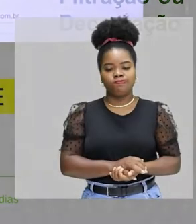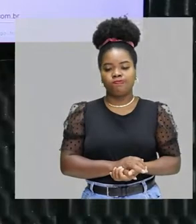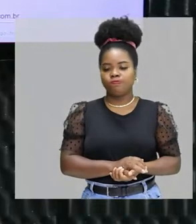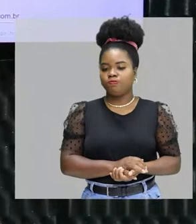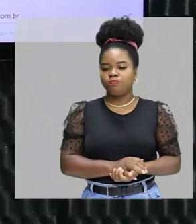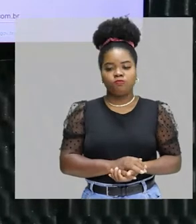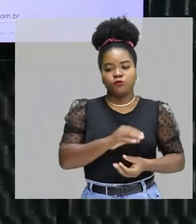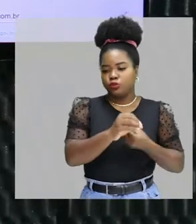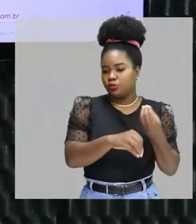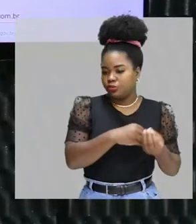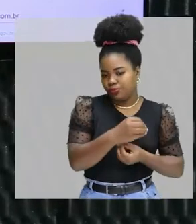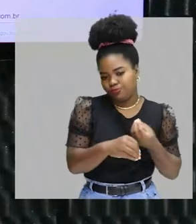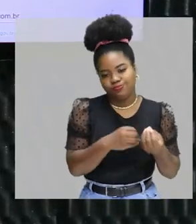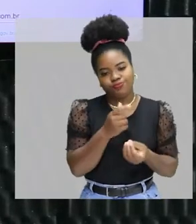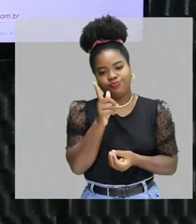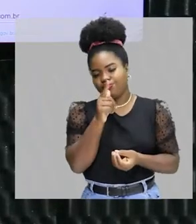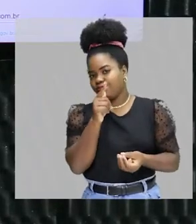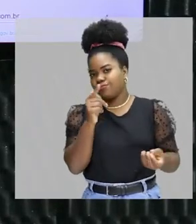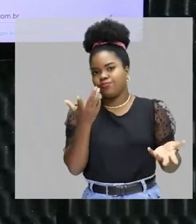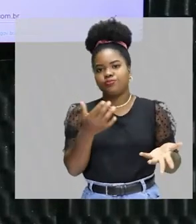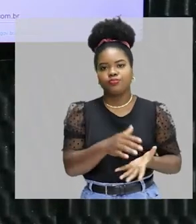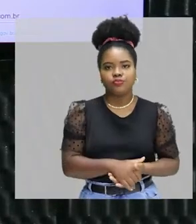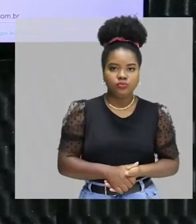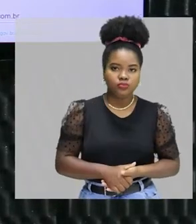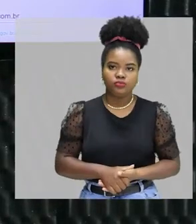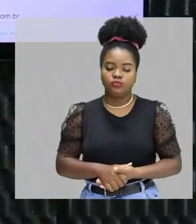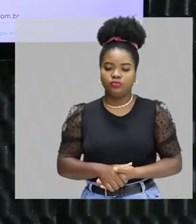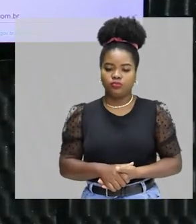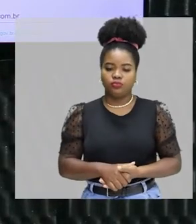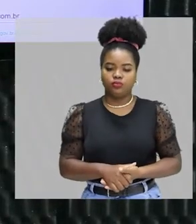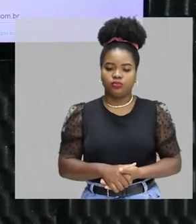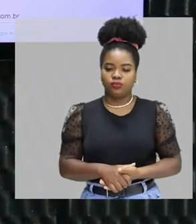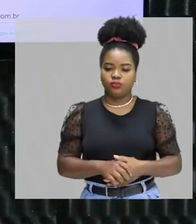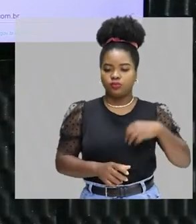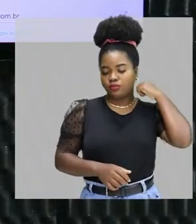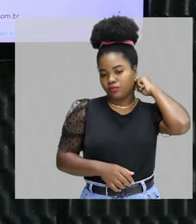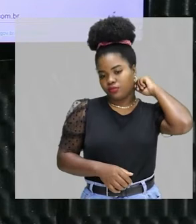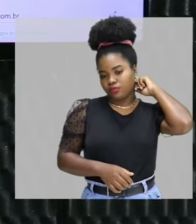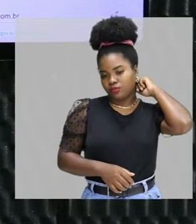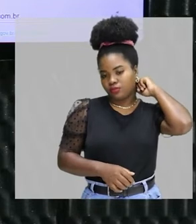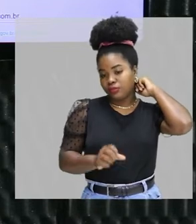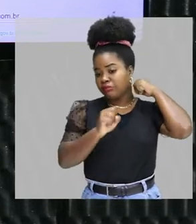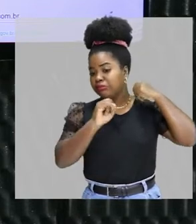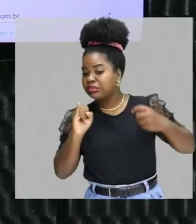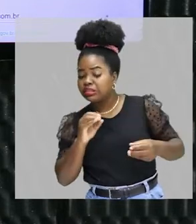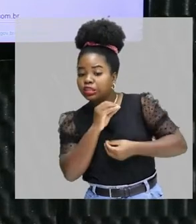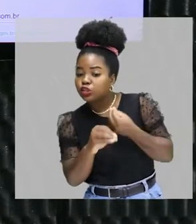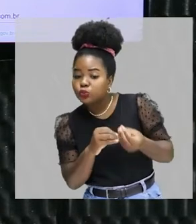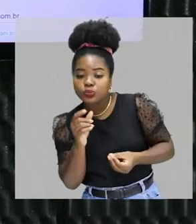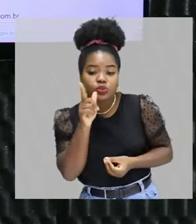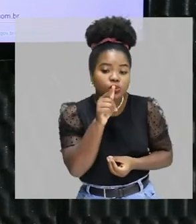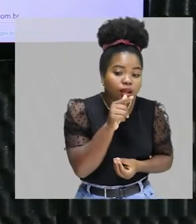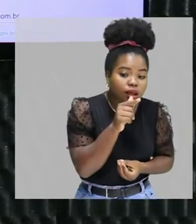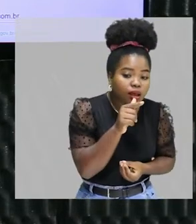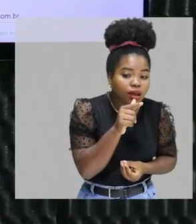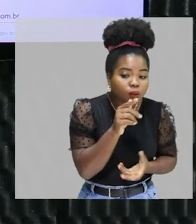dissolve com a água. Não se dissolve na água. Cara, se ele não se dissolve na